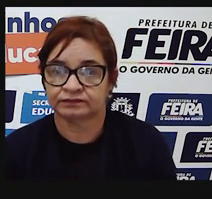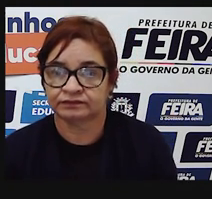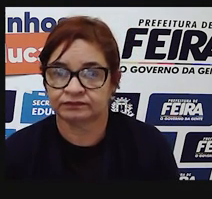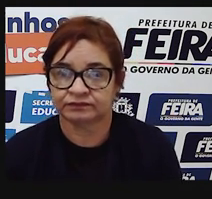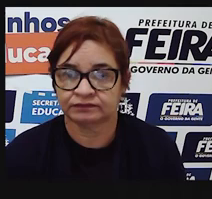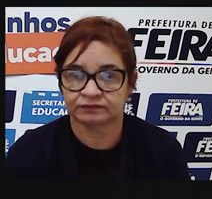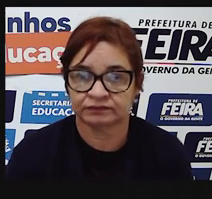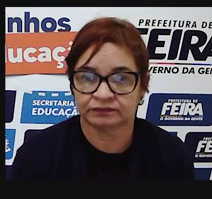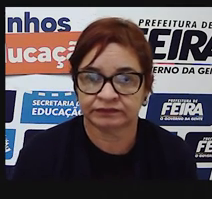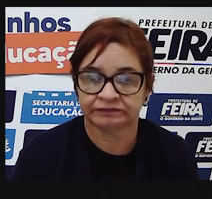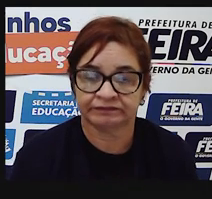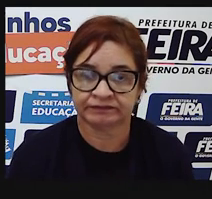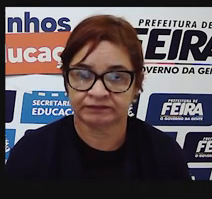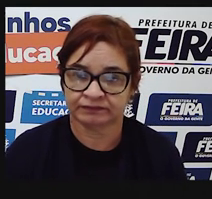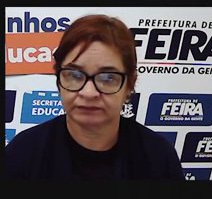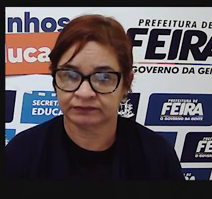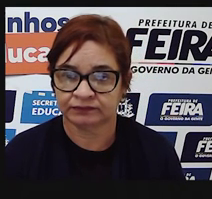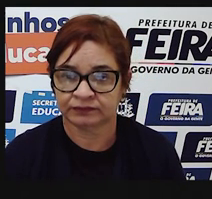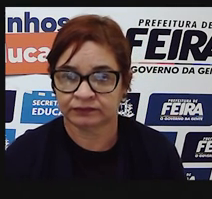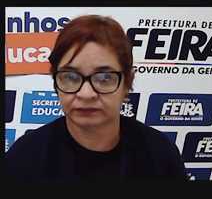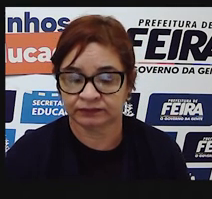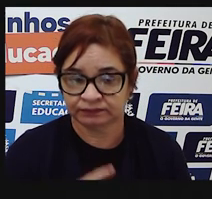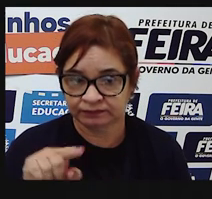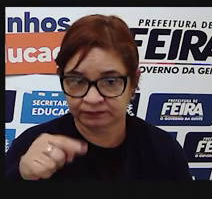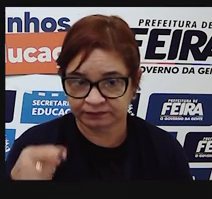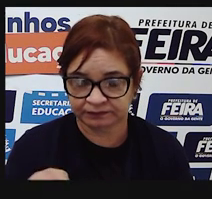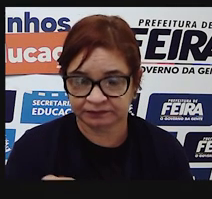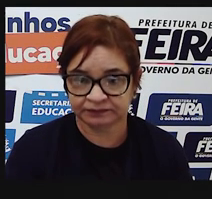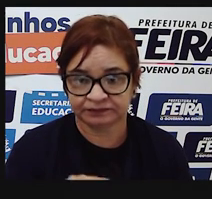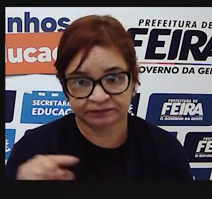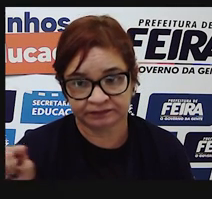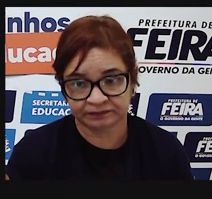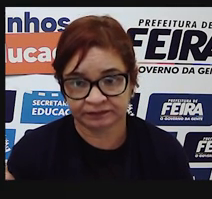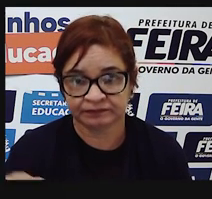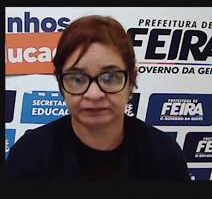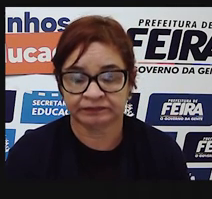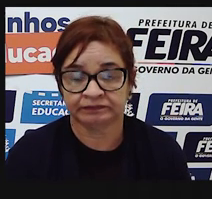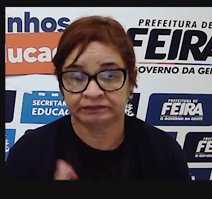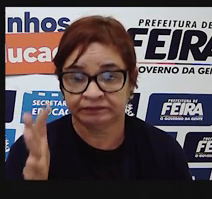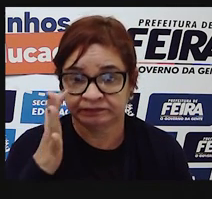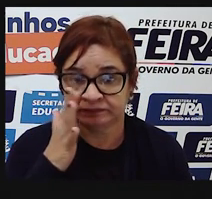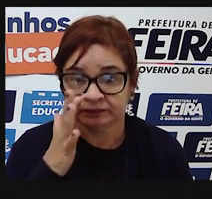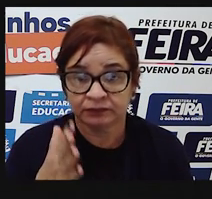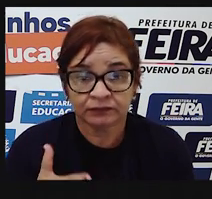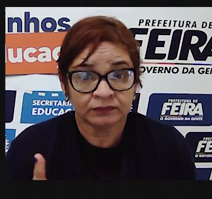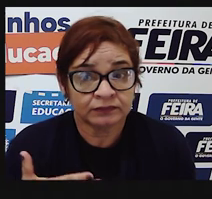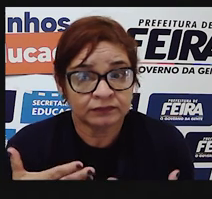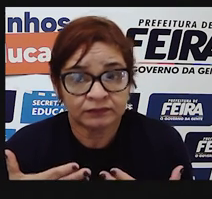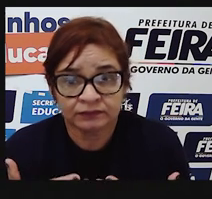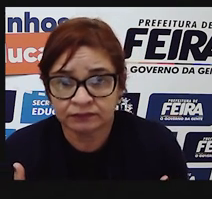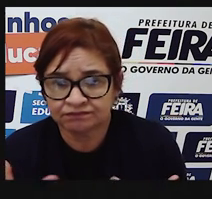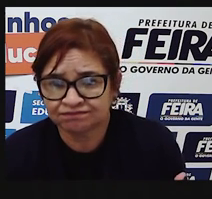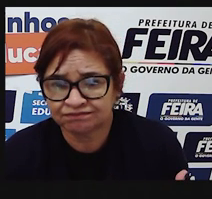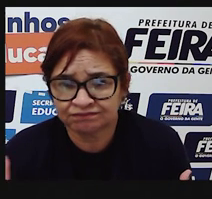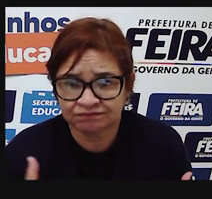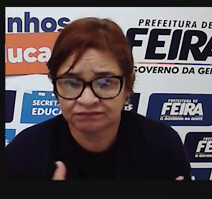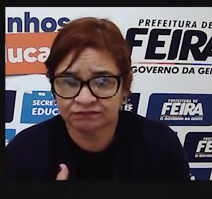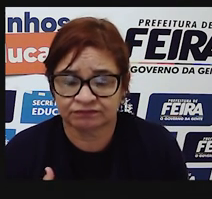interativa ou após interjeição. Então, observe, olha quanta confusão.